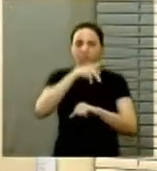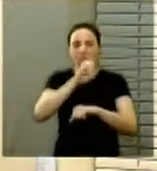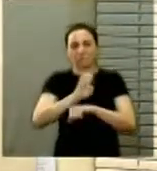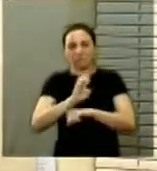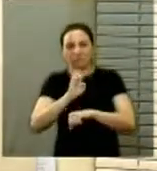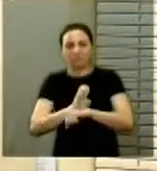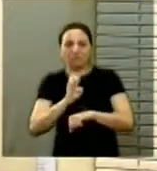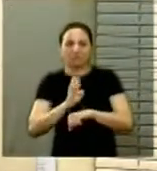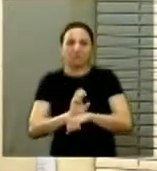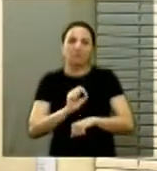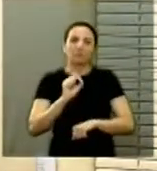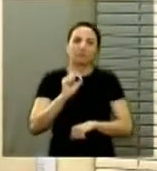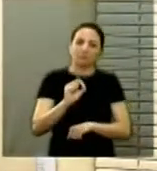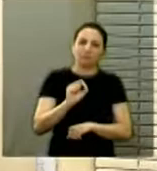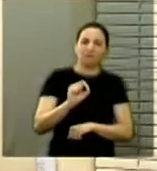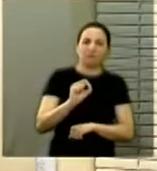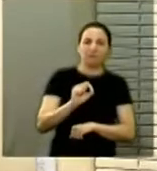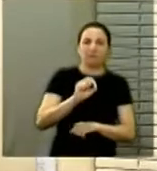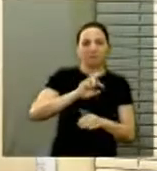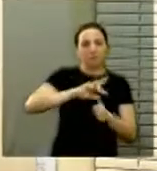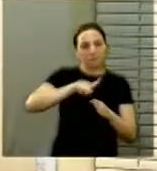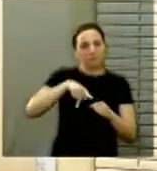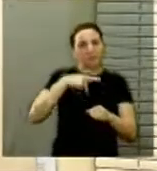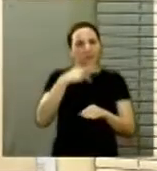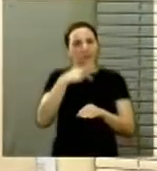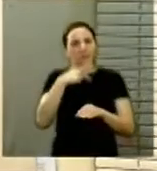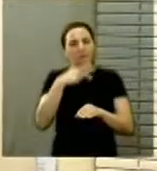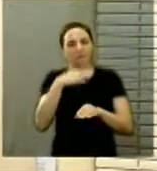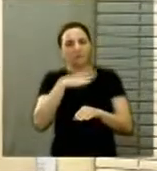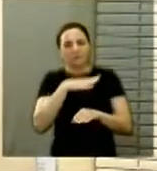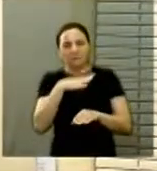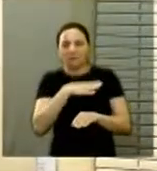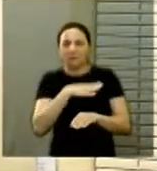Interlagos, Limeira, Maria dos Anjos, Minas Gerais,